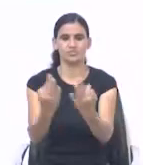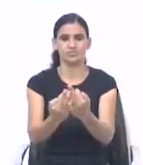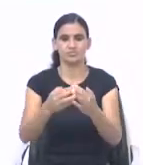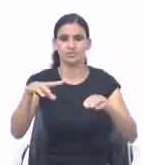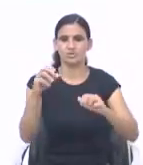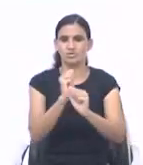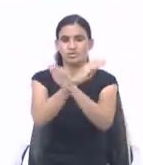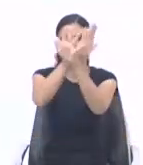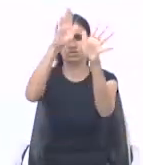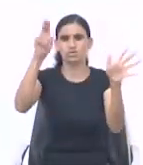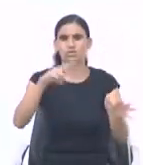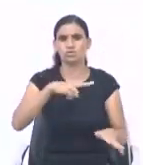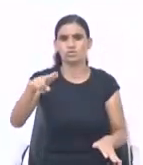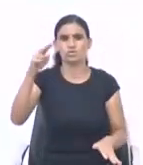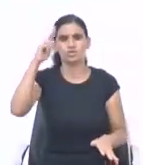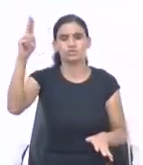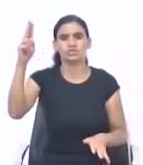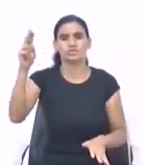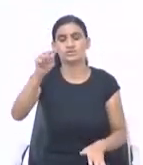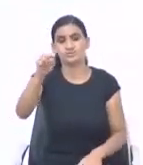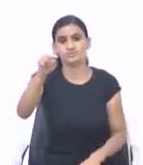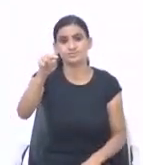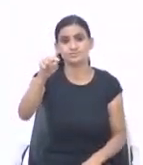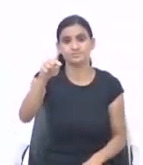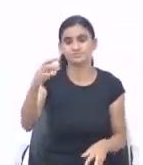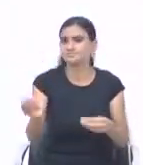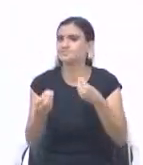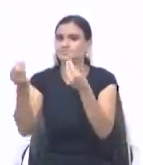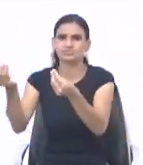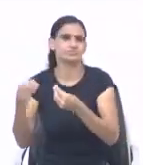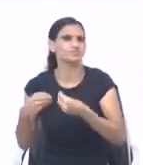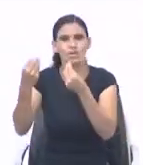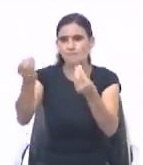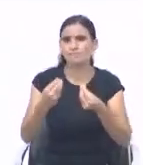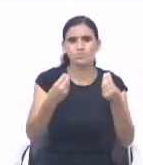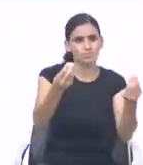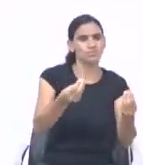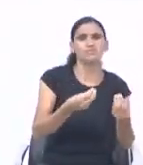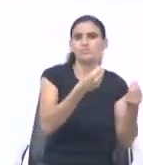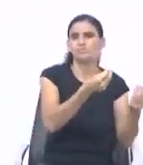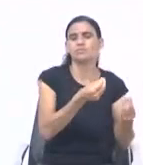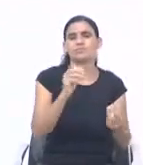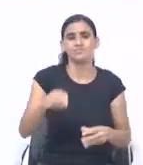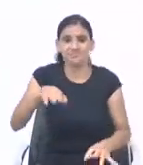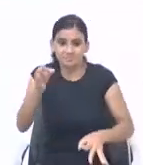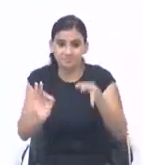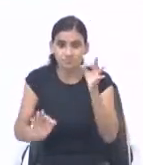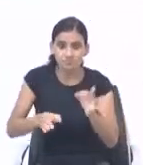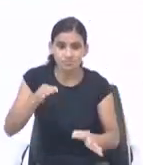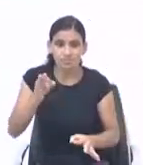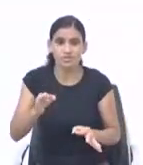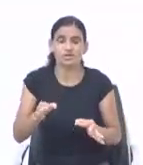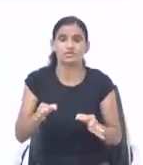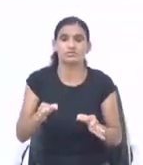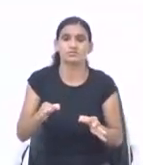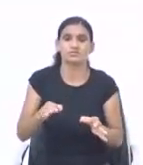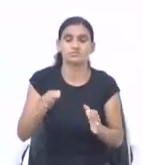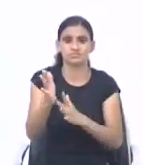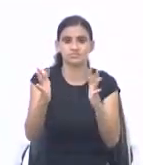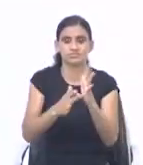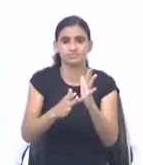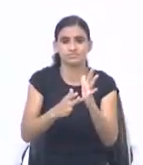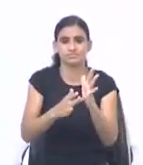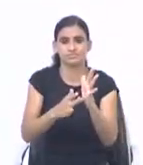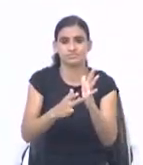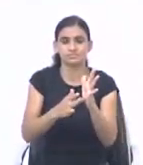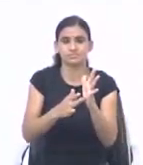ao nome do Senhor. Por que? Porque você está espalhando. Você está dando aos pobres. Você está fazendo a justiça com o qual Jesus Cristo te